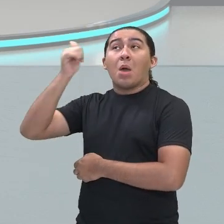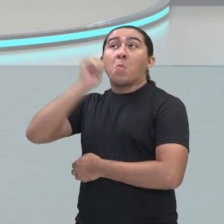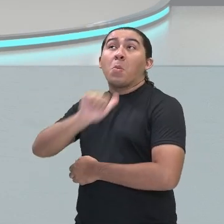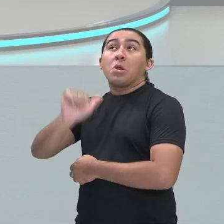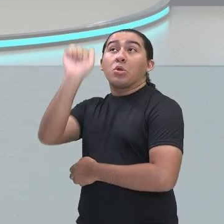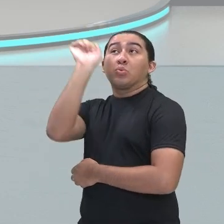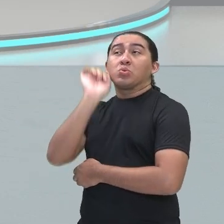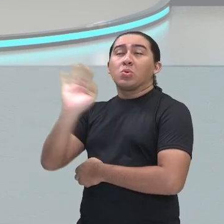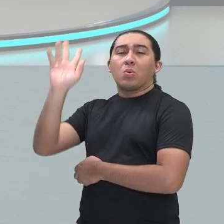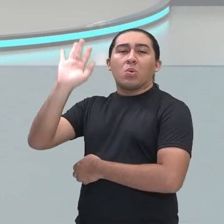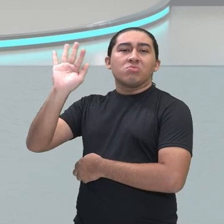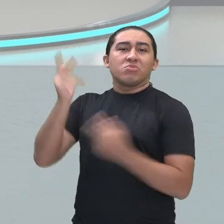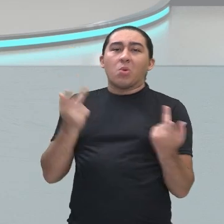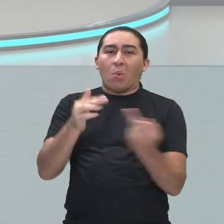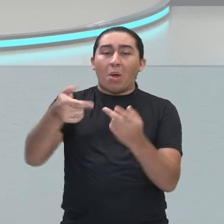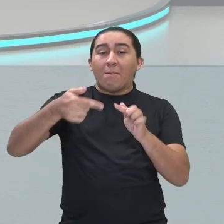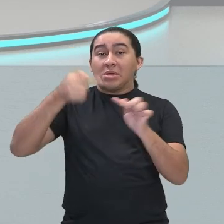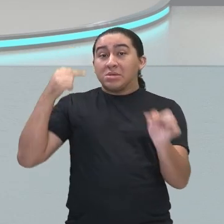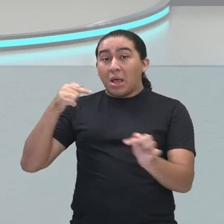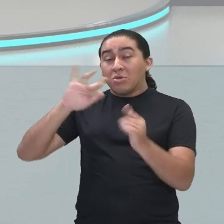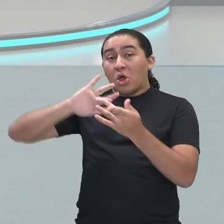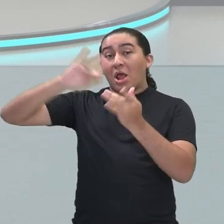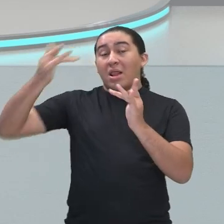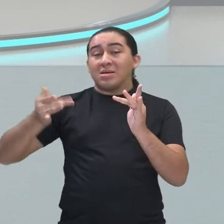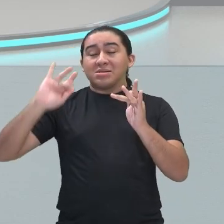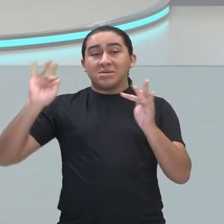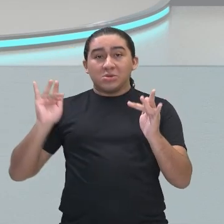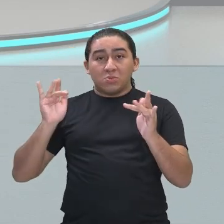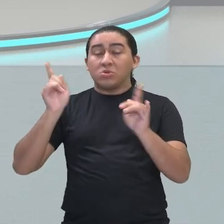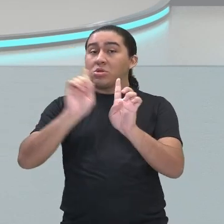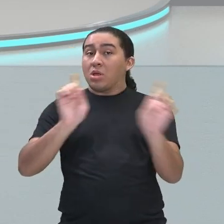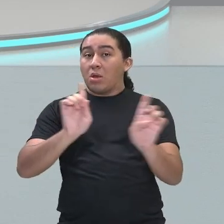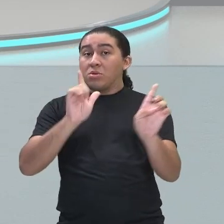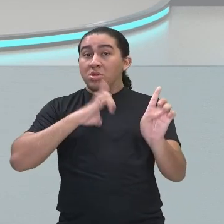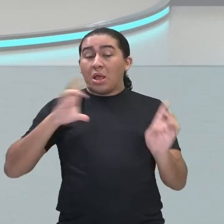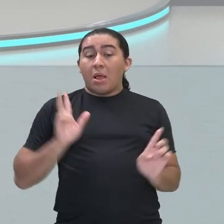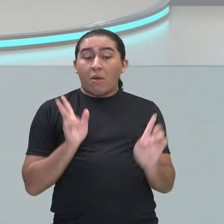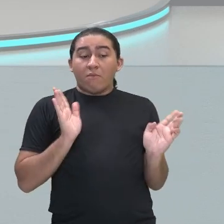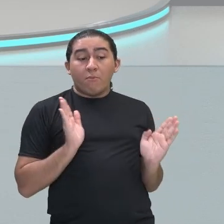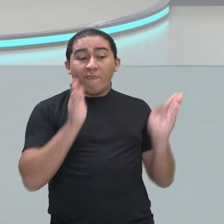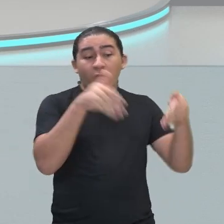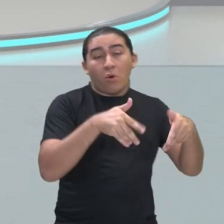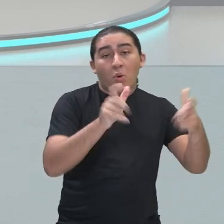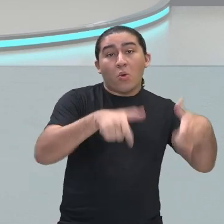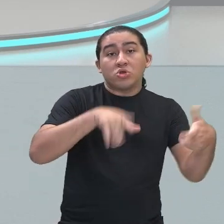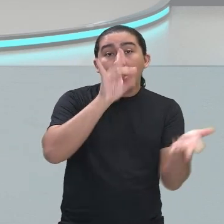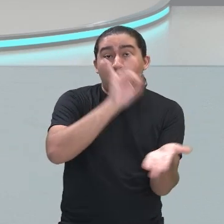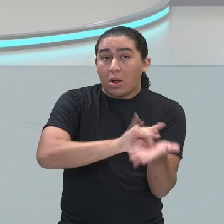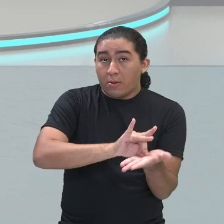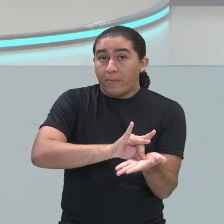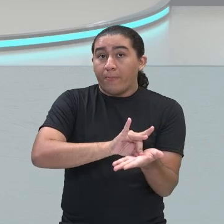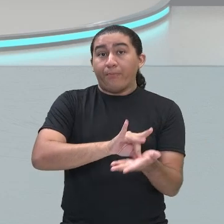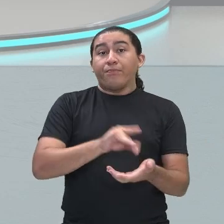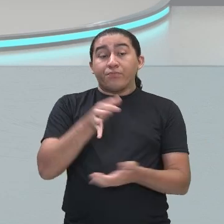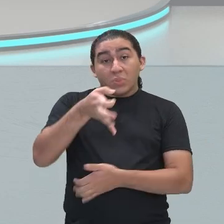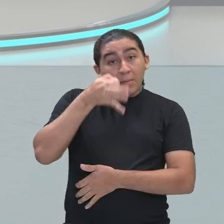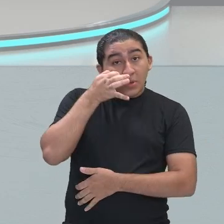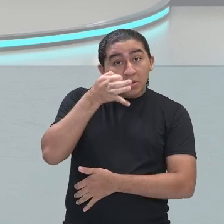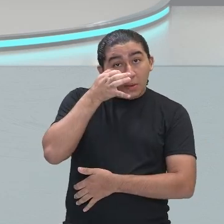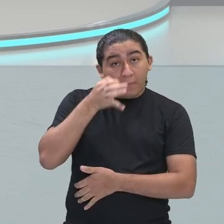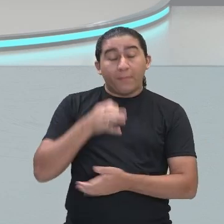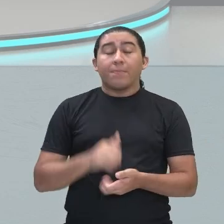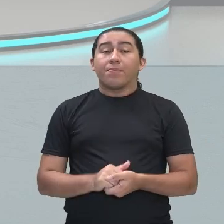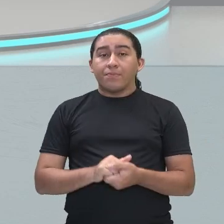no período clássico. Ele tem seus olhos voltados para o que é real. Tem mais. Então, tem a